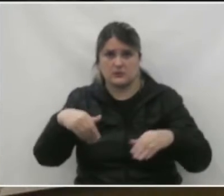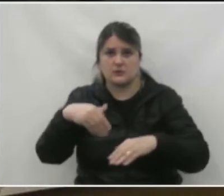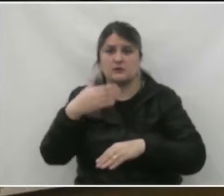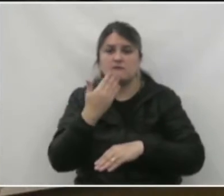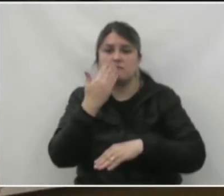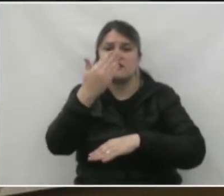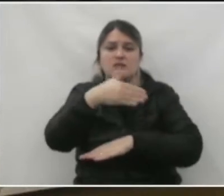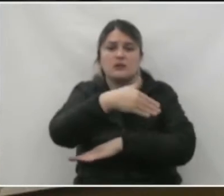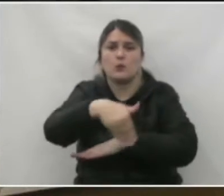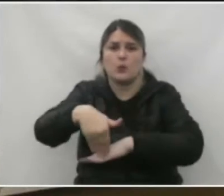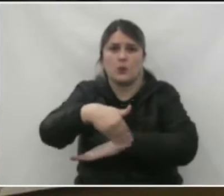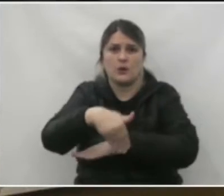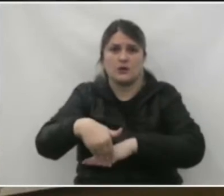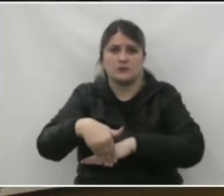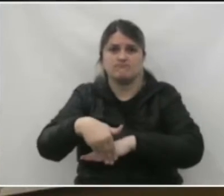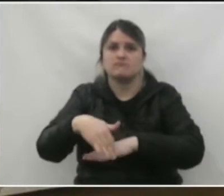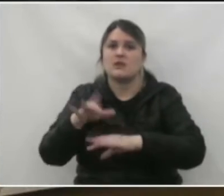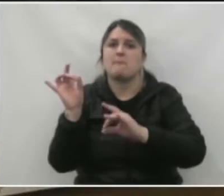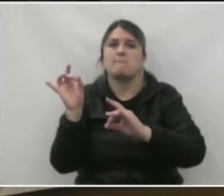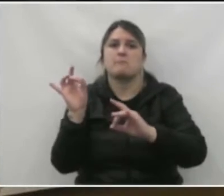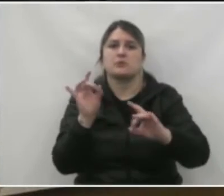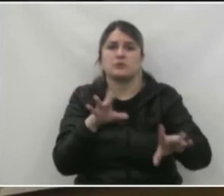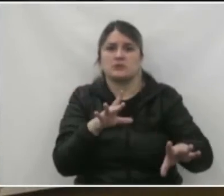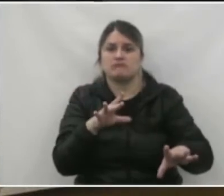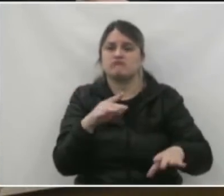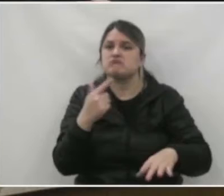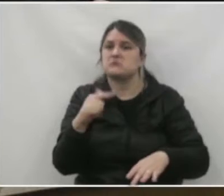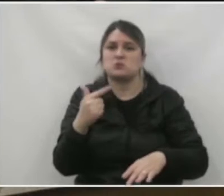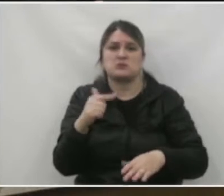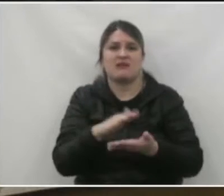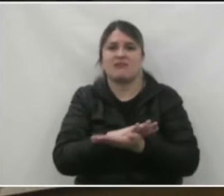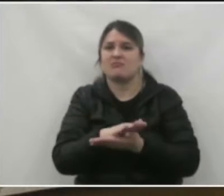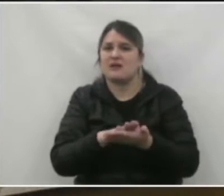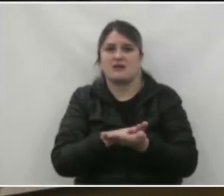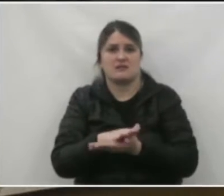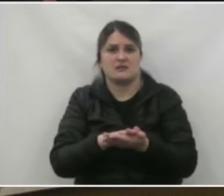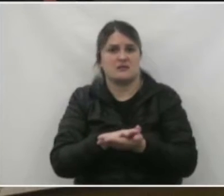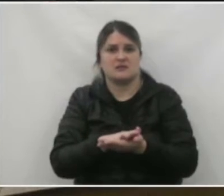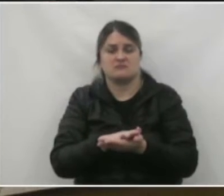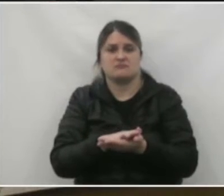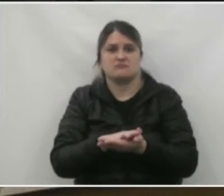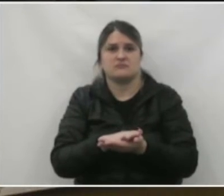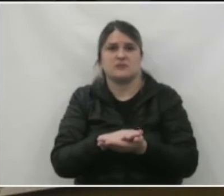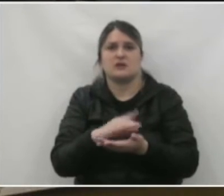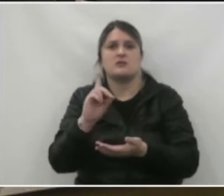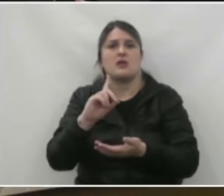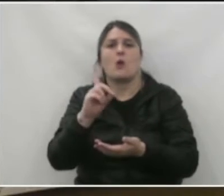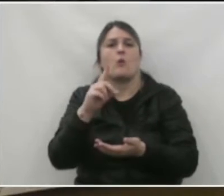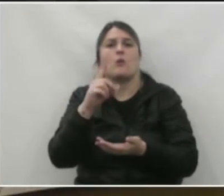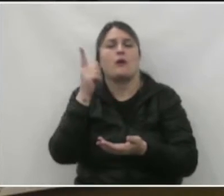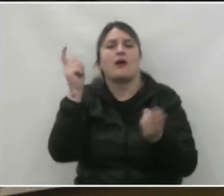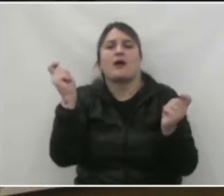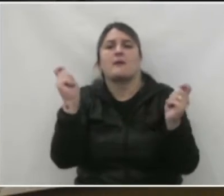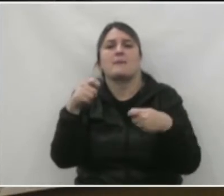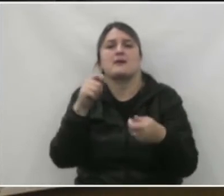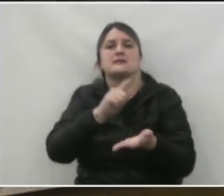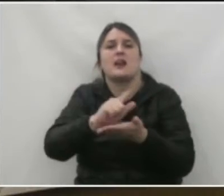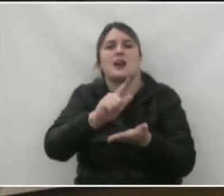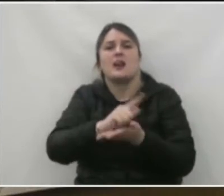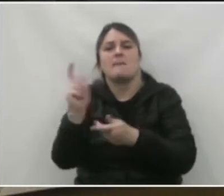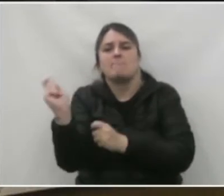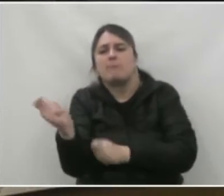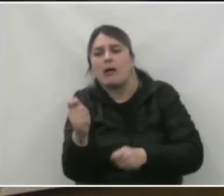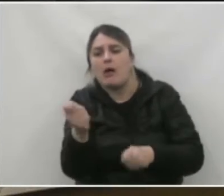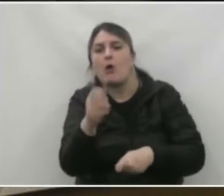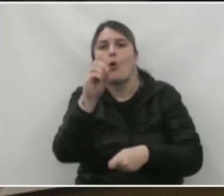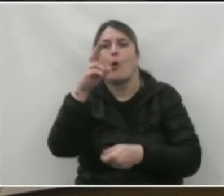rua, praticamente abandonados. Não são capazes de nem pegar uma foice e roçar, ou pagar para alguém